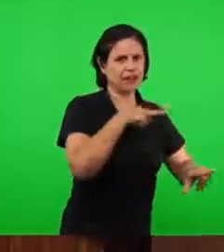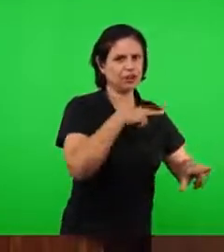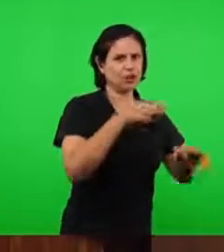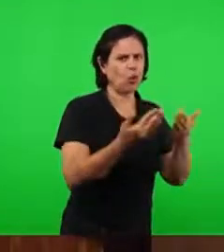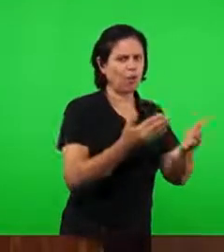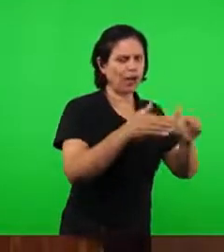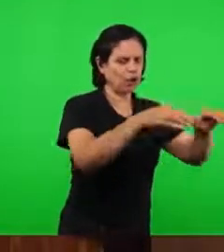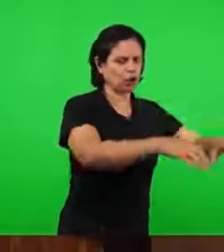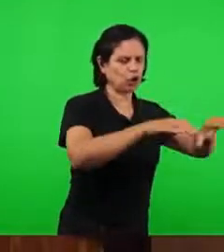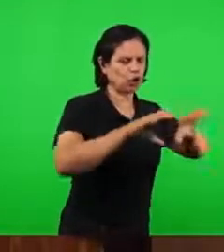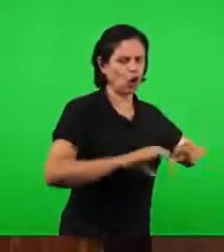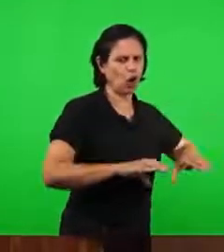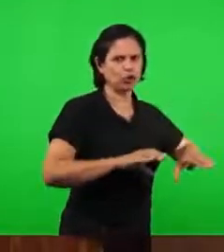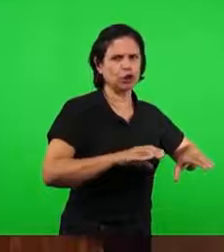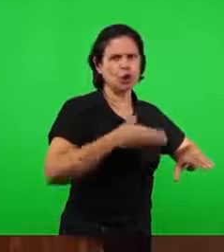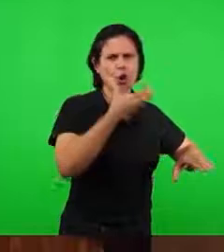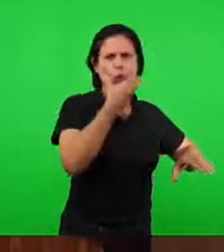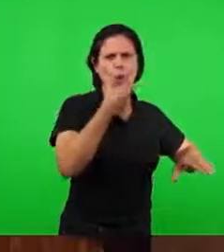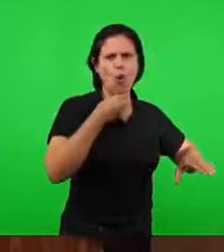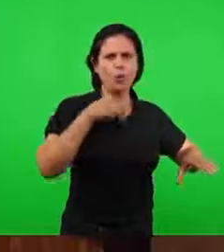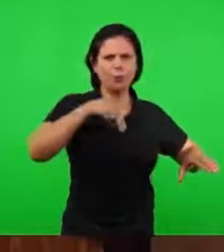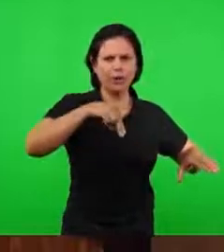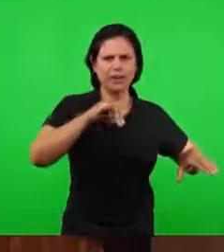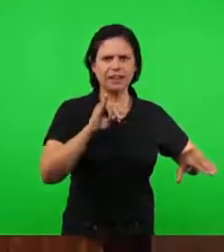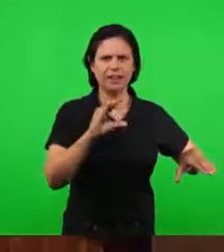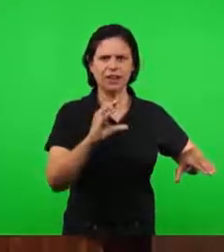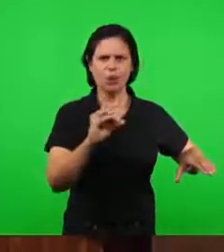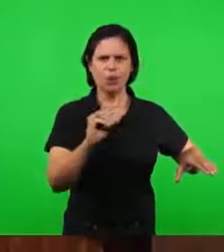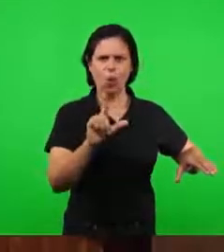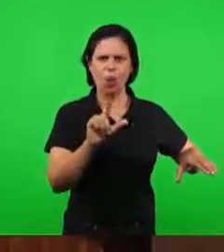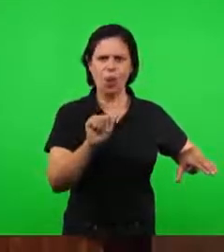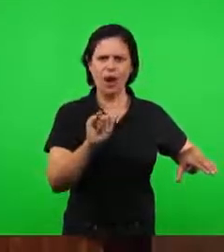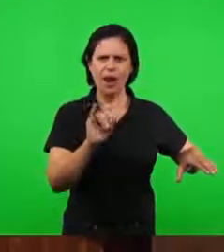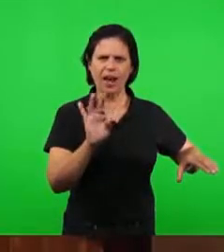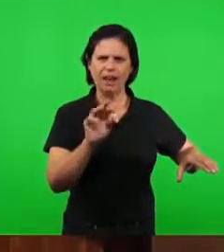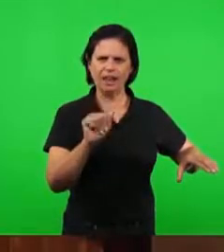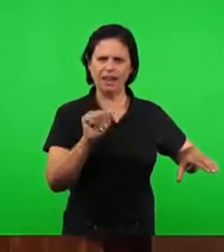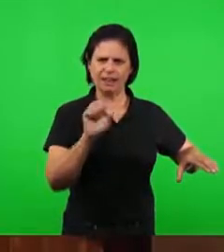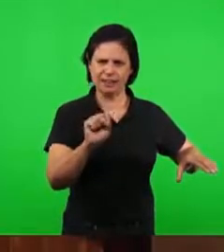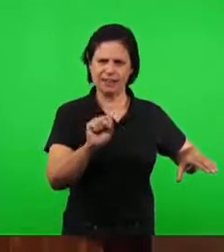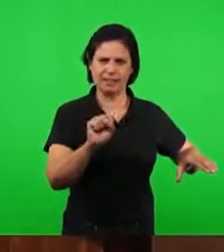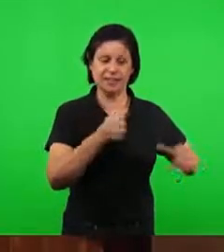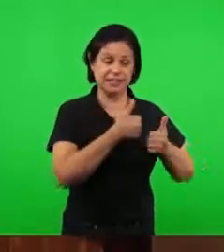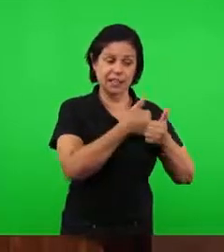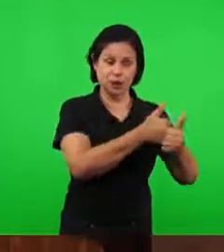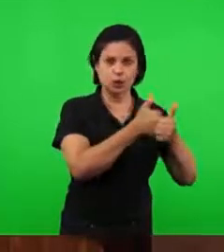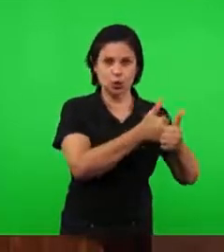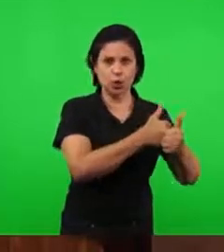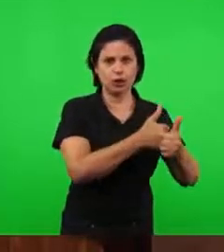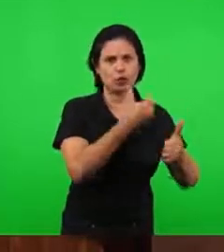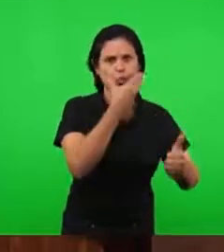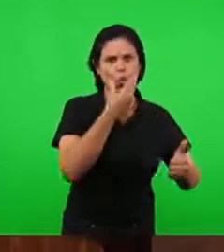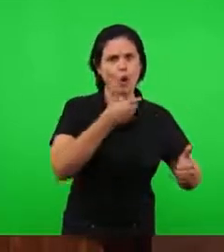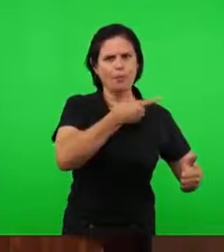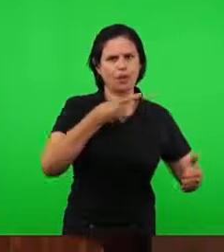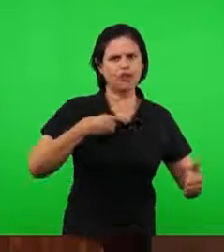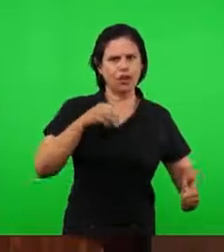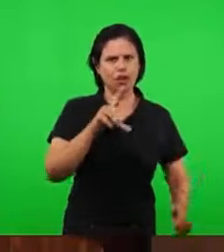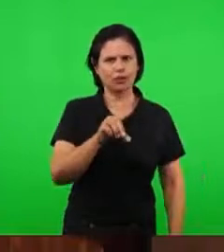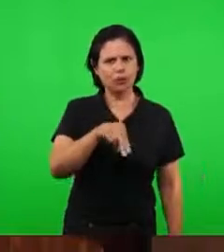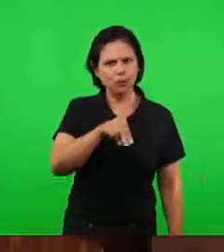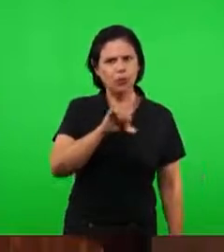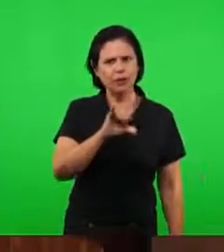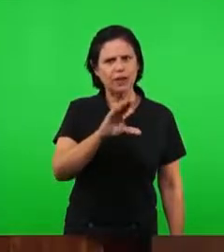Esse período se evidencia, nele se vê todas as